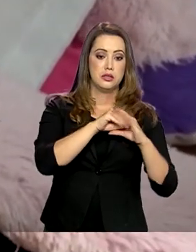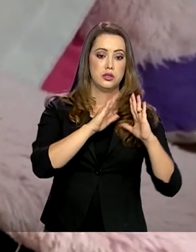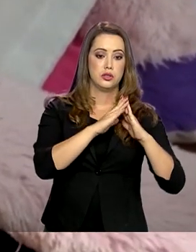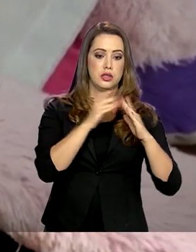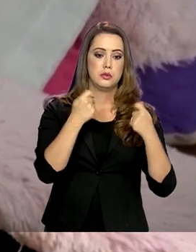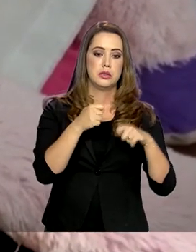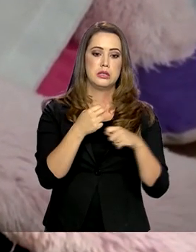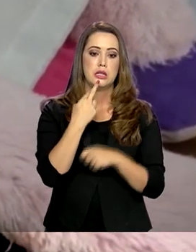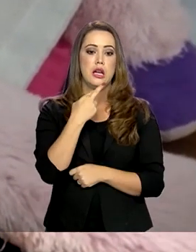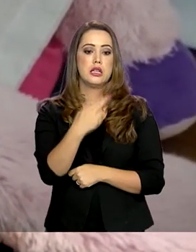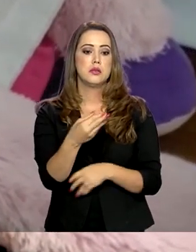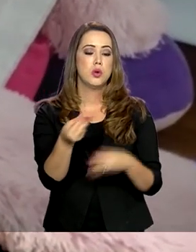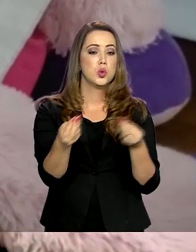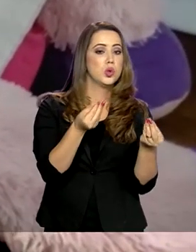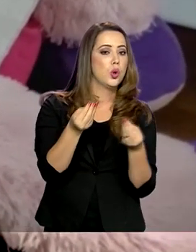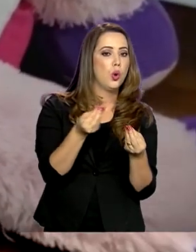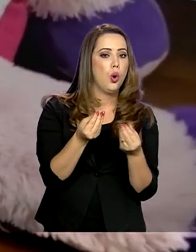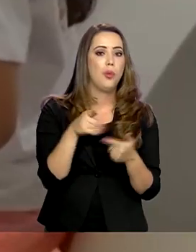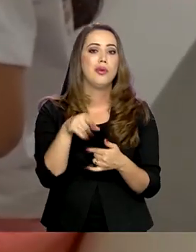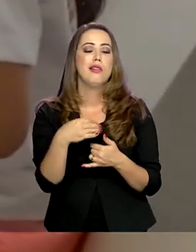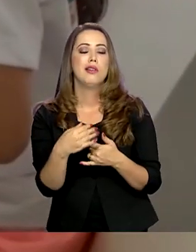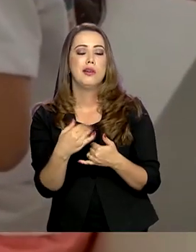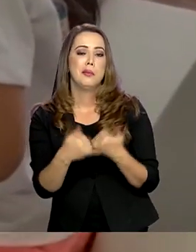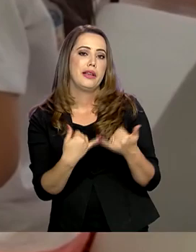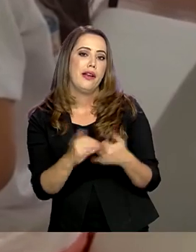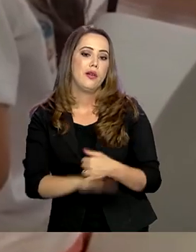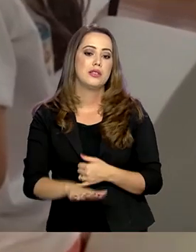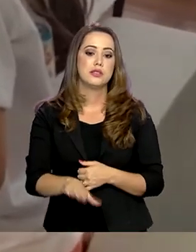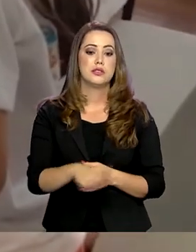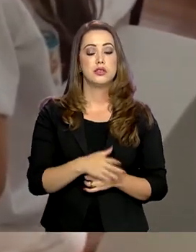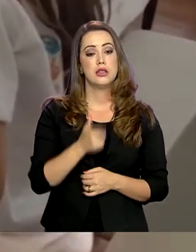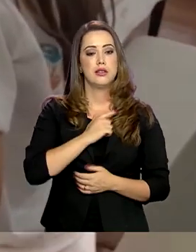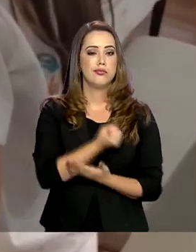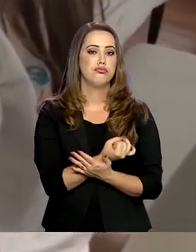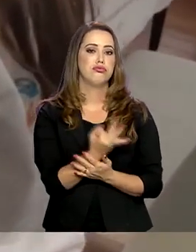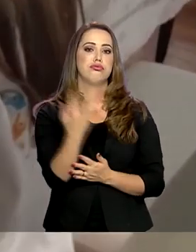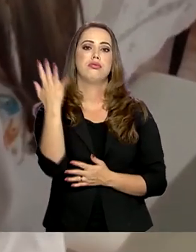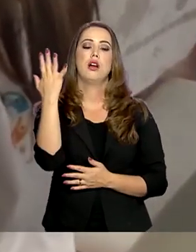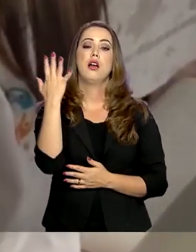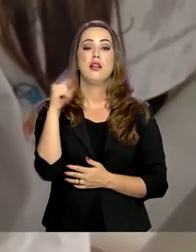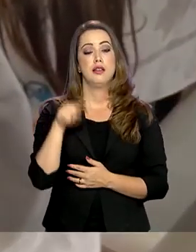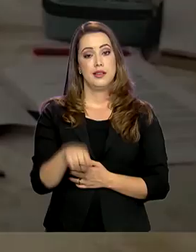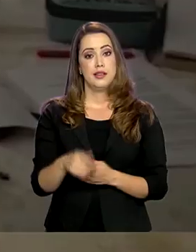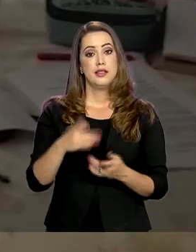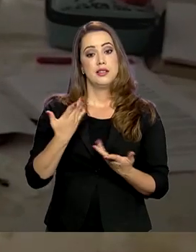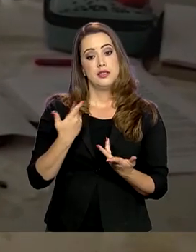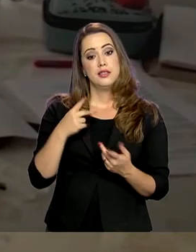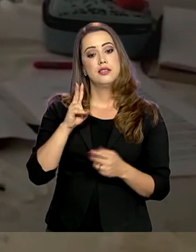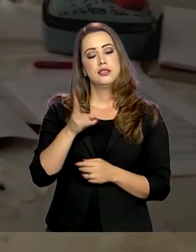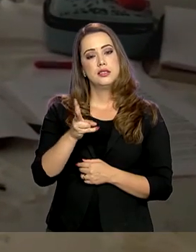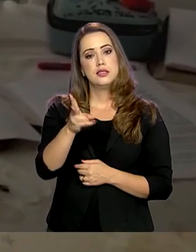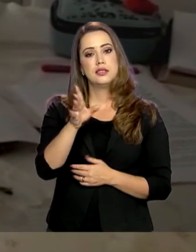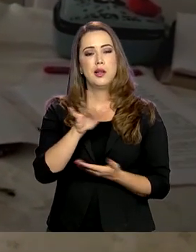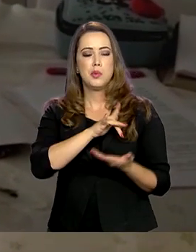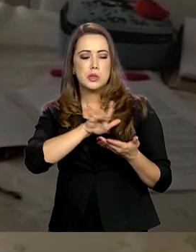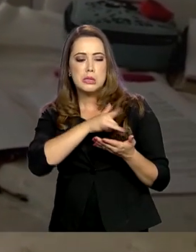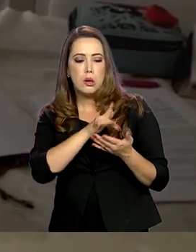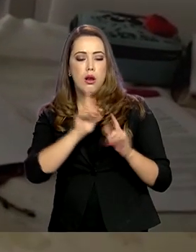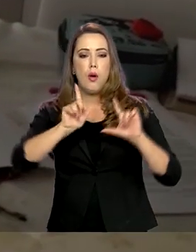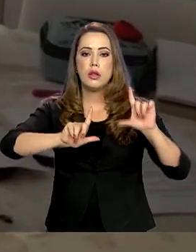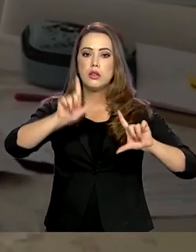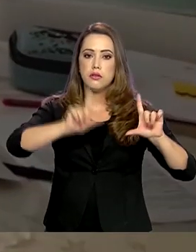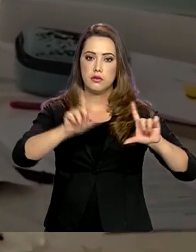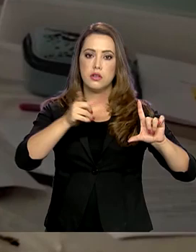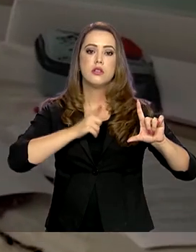buscar soluções para distrair os filhos. Opções existem aos montes e, inevitavelmente, o celular e a TV